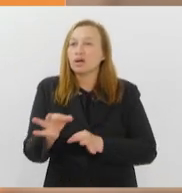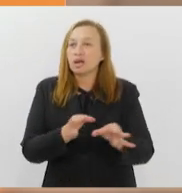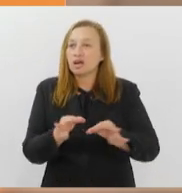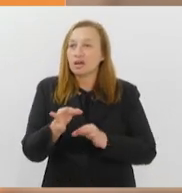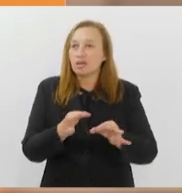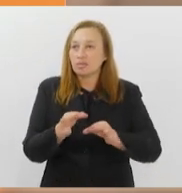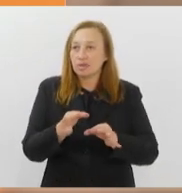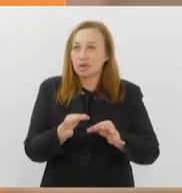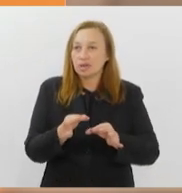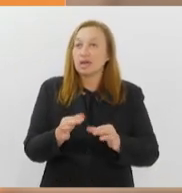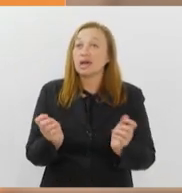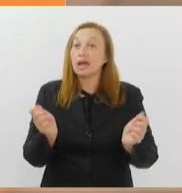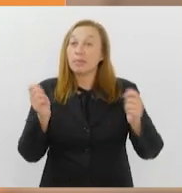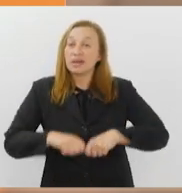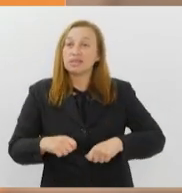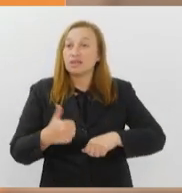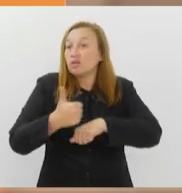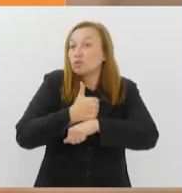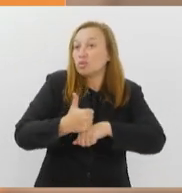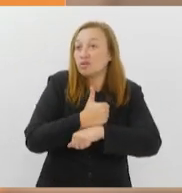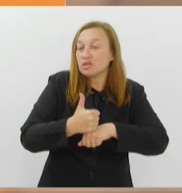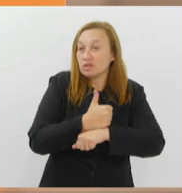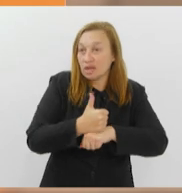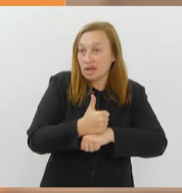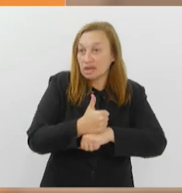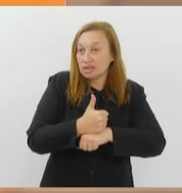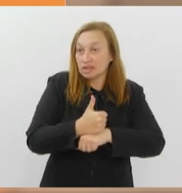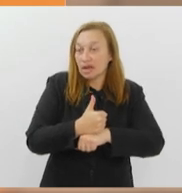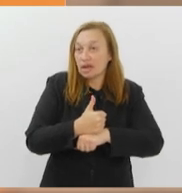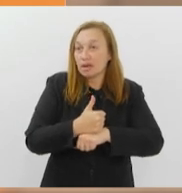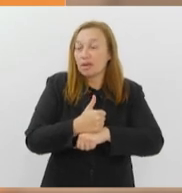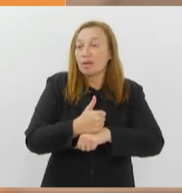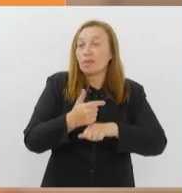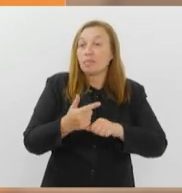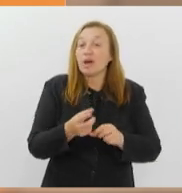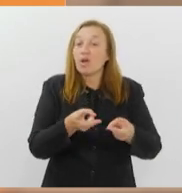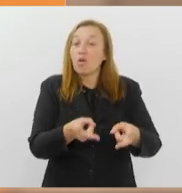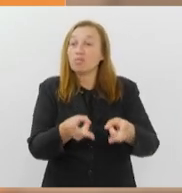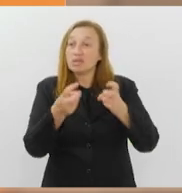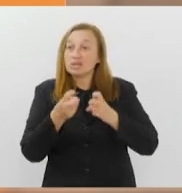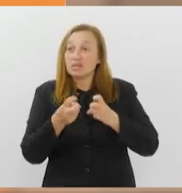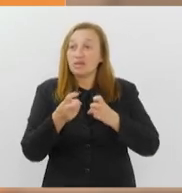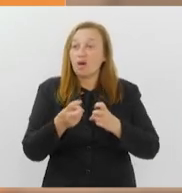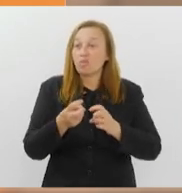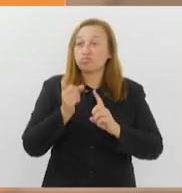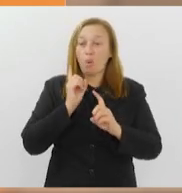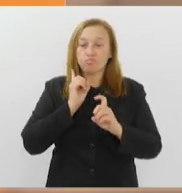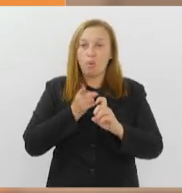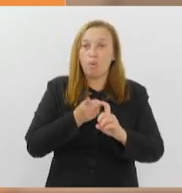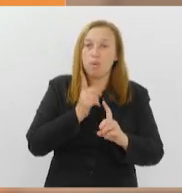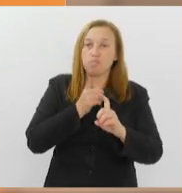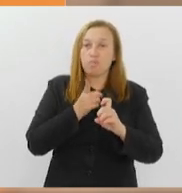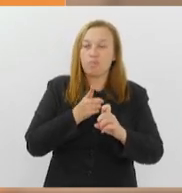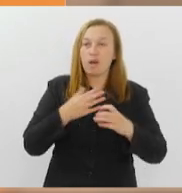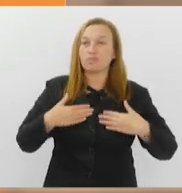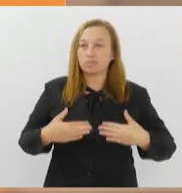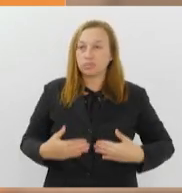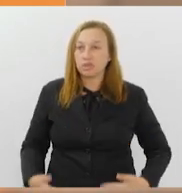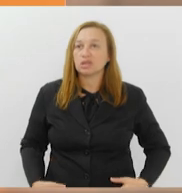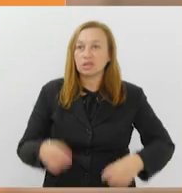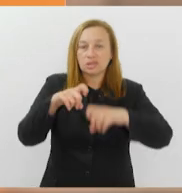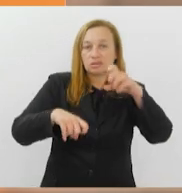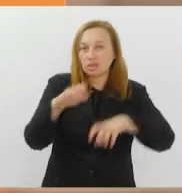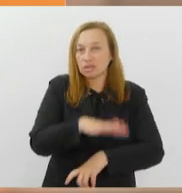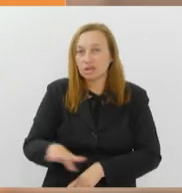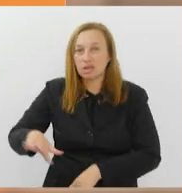dos Olhos, para capacitar profissionais para identificar sinais de abuso moral, físico e sexual em crianças